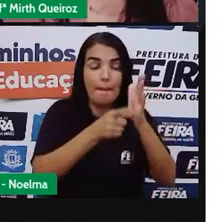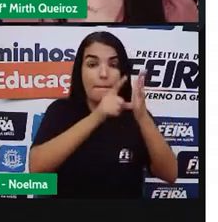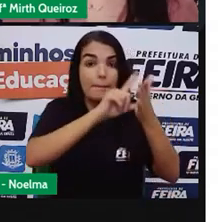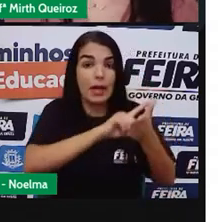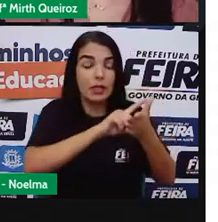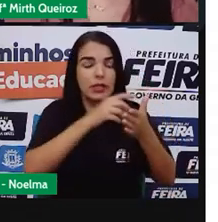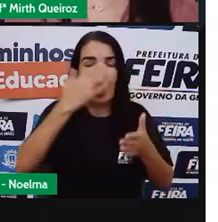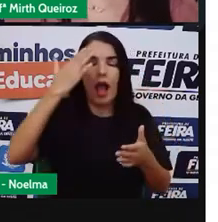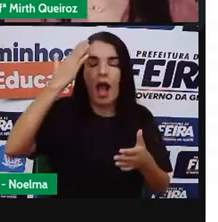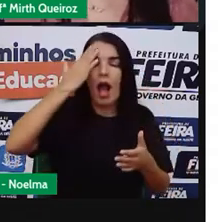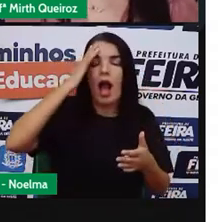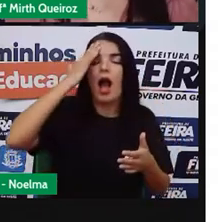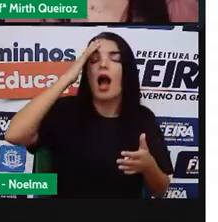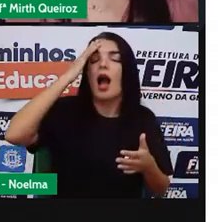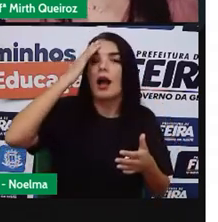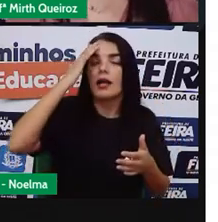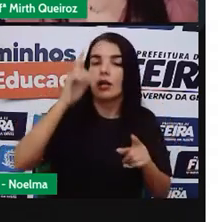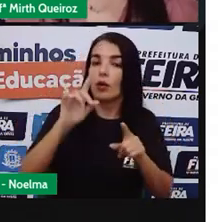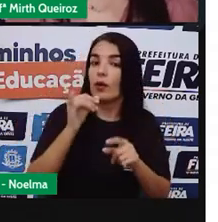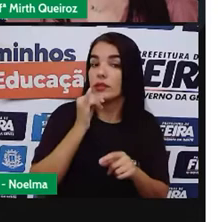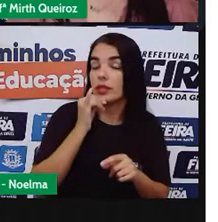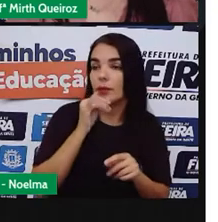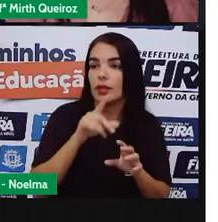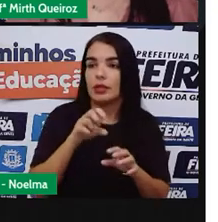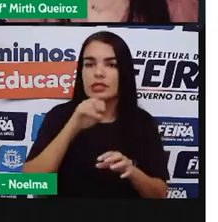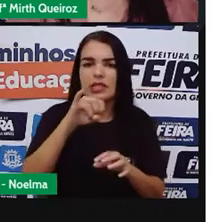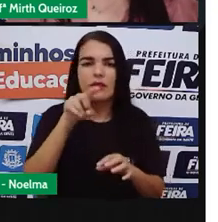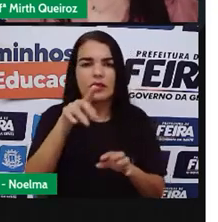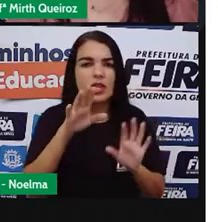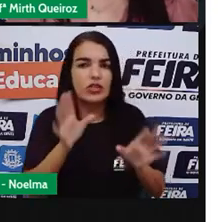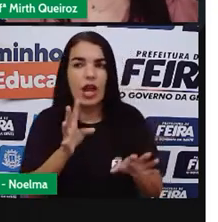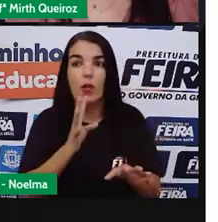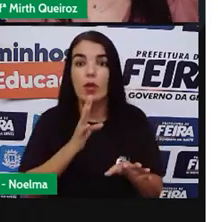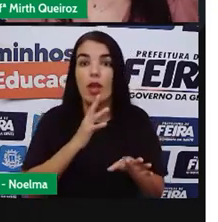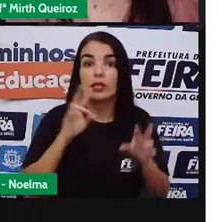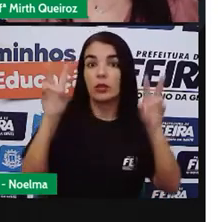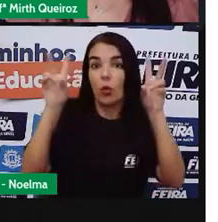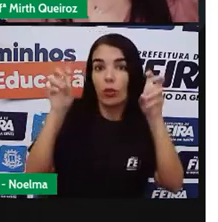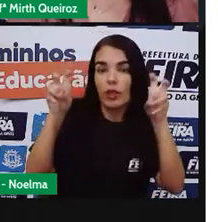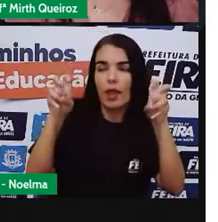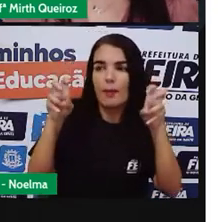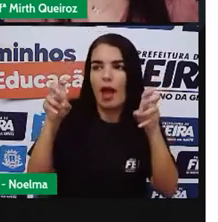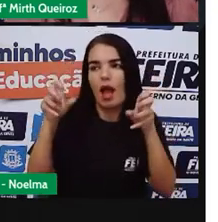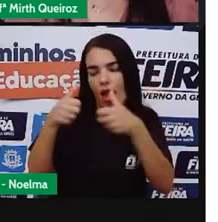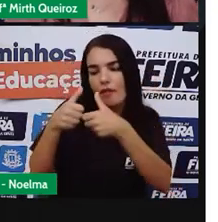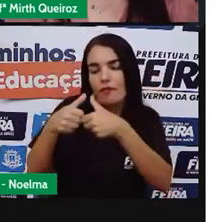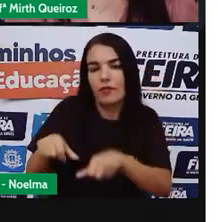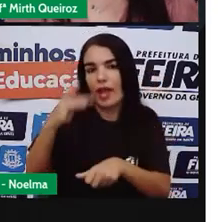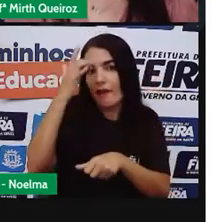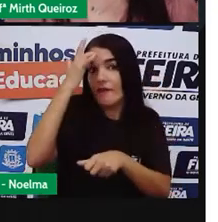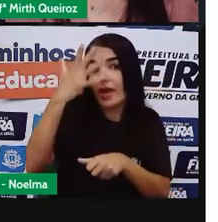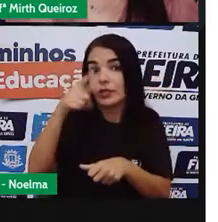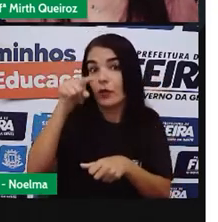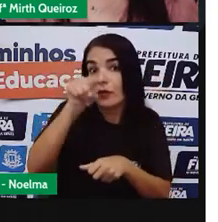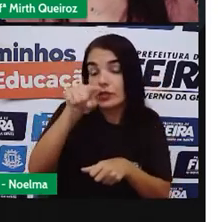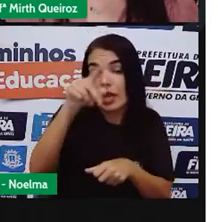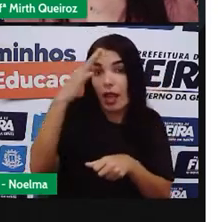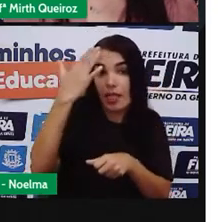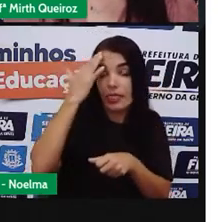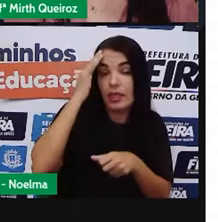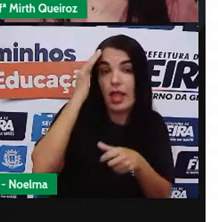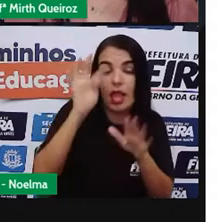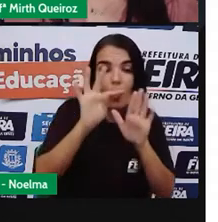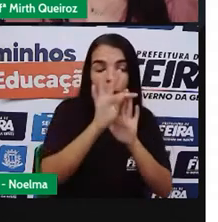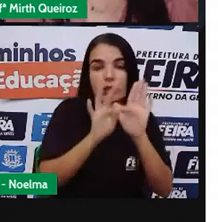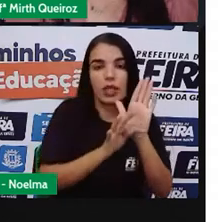-compreensão, que é quando você já conhece mais ou menos o assunto, né? Então fica mais fácil para você entender o texto, porque quando se